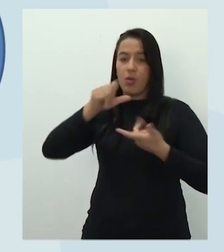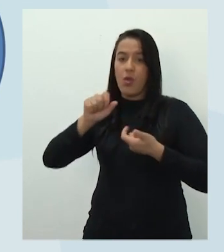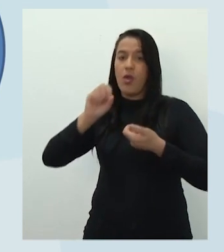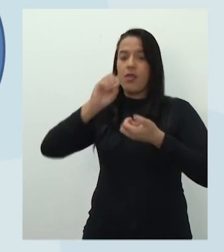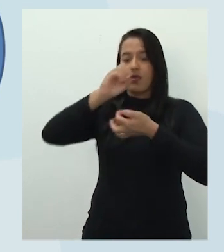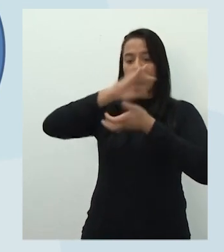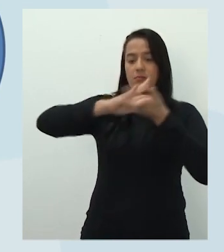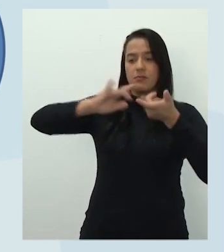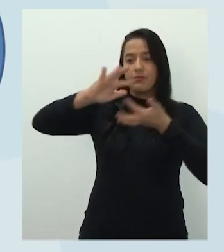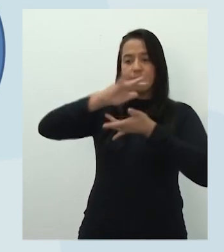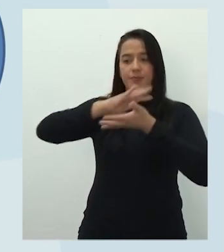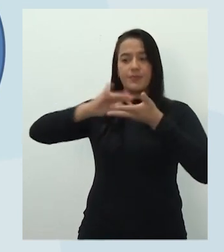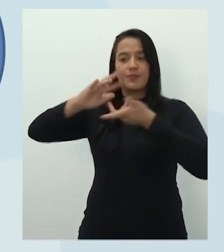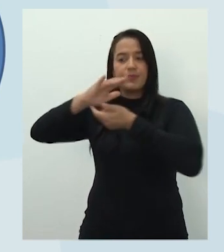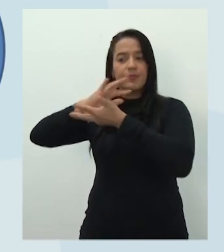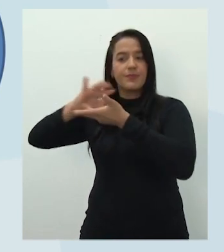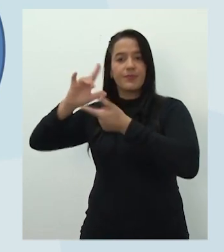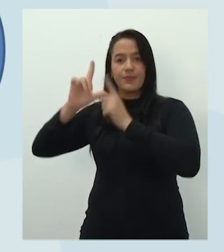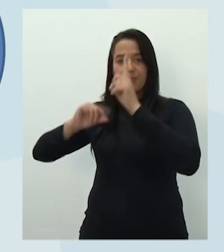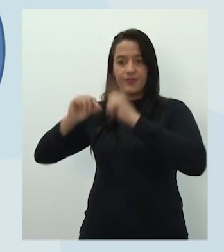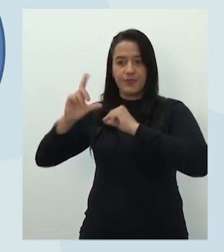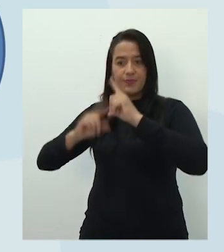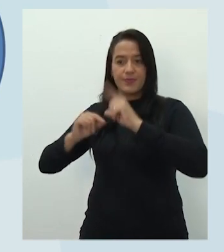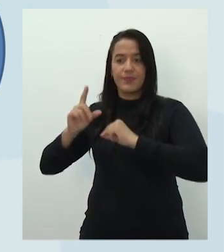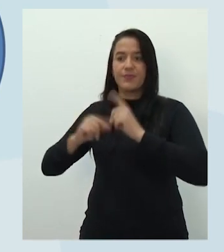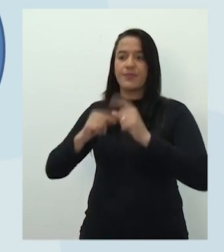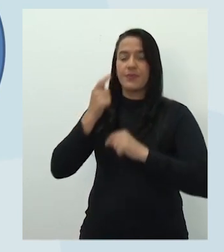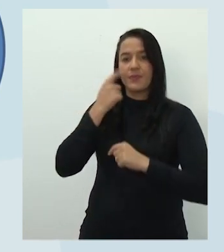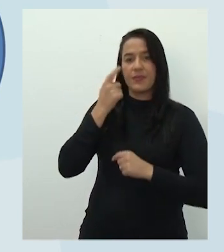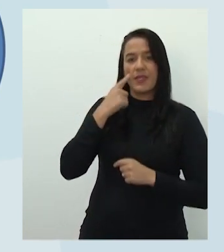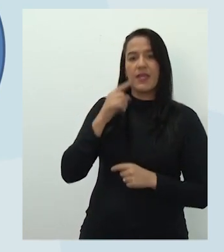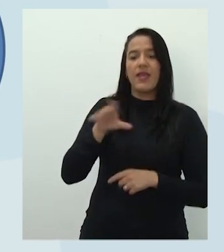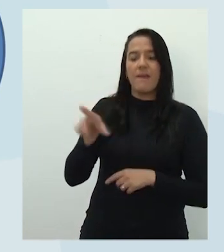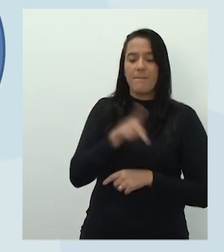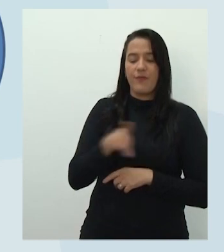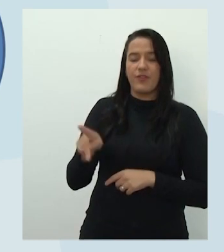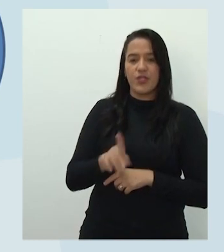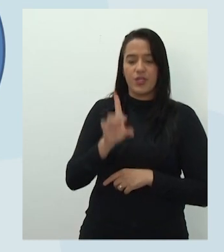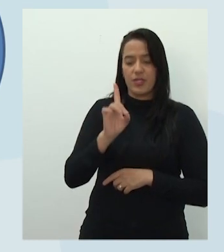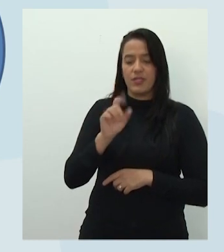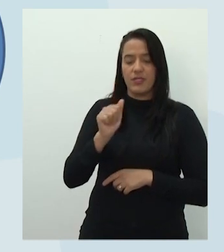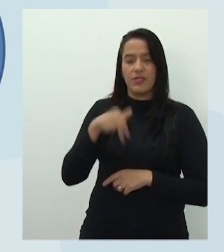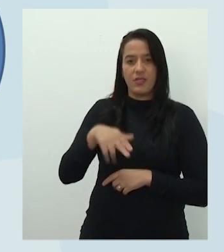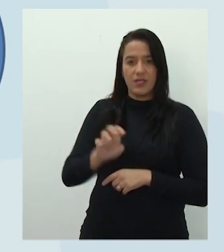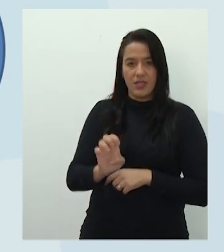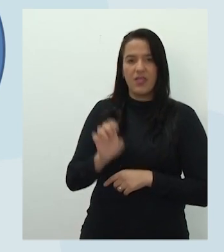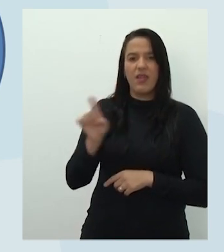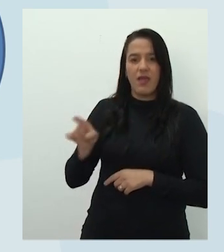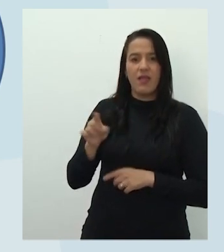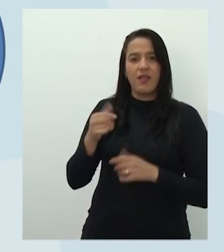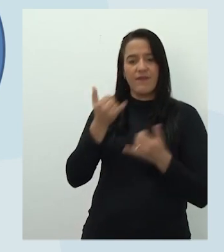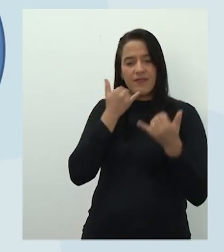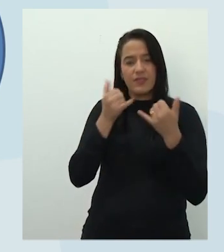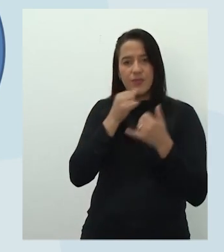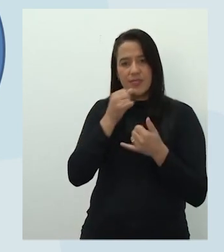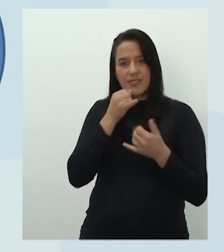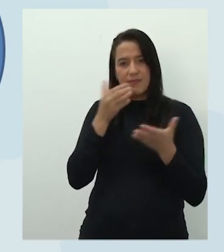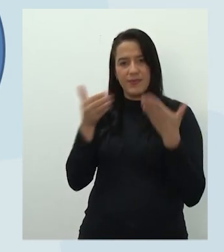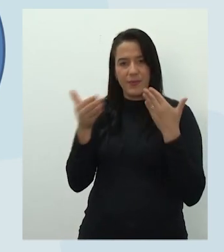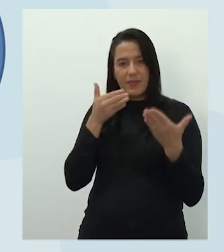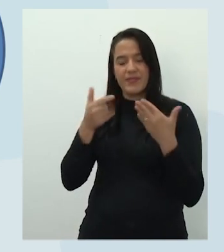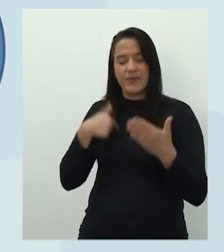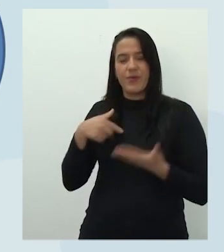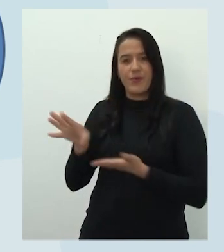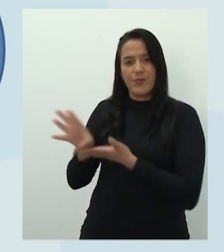bom? Foi a professora Dani que fez essa ilustração, eu roubei dela. A gente tem aí um círculo, tá?